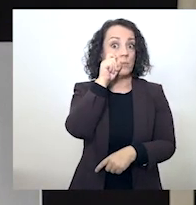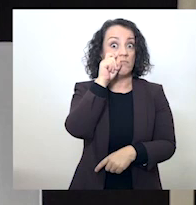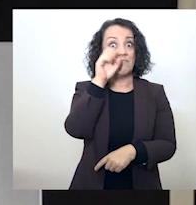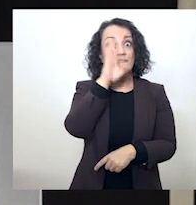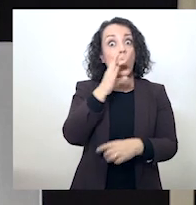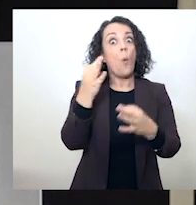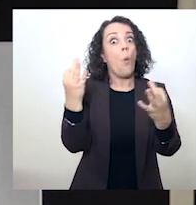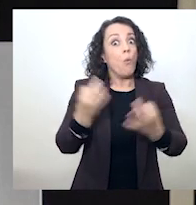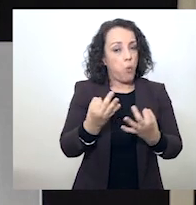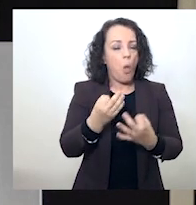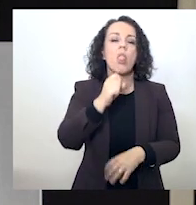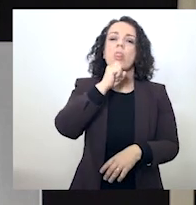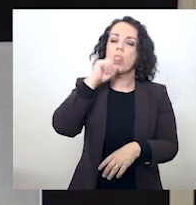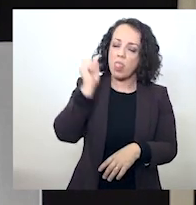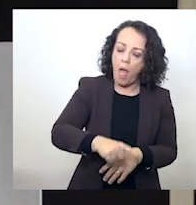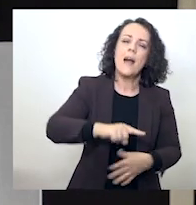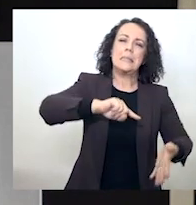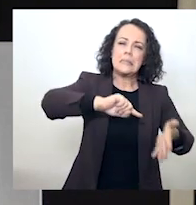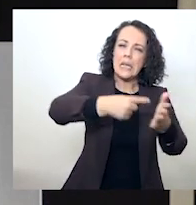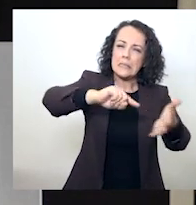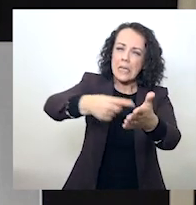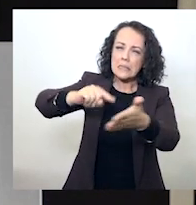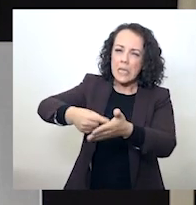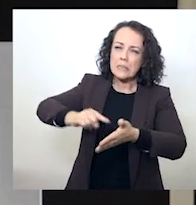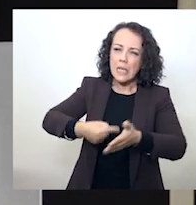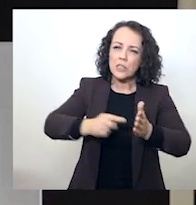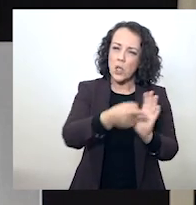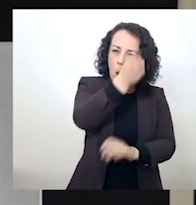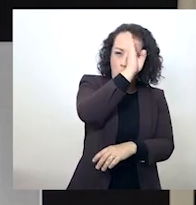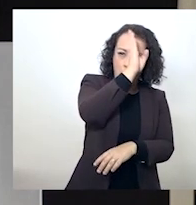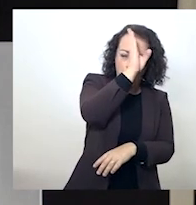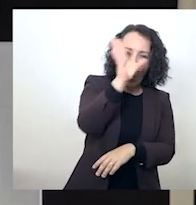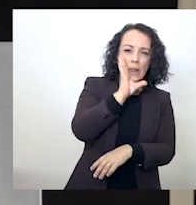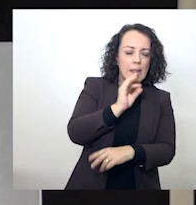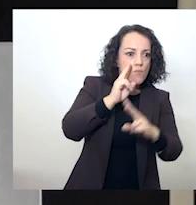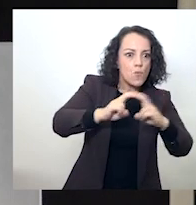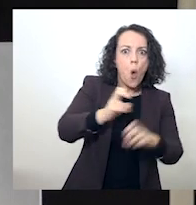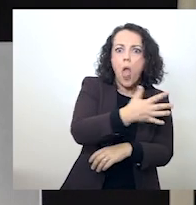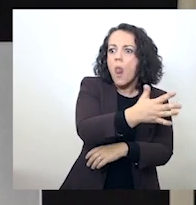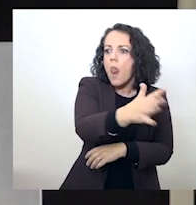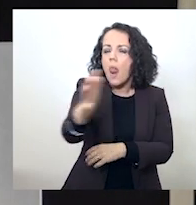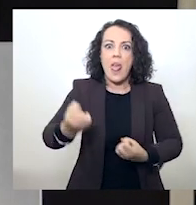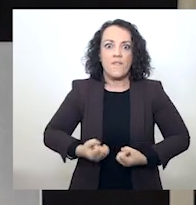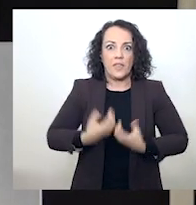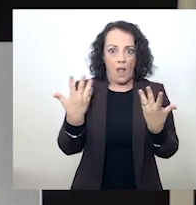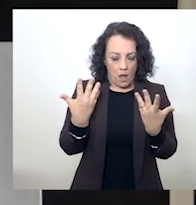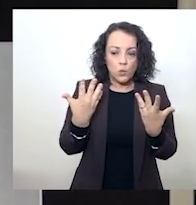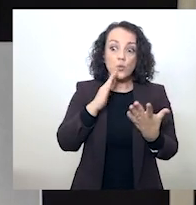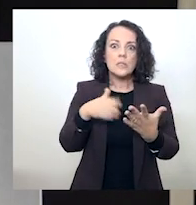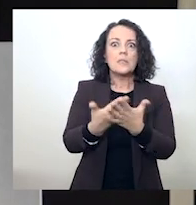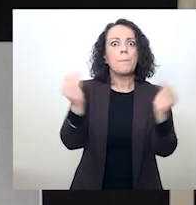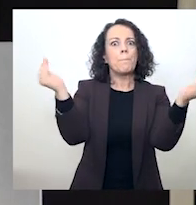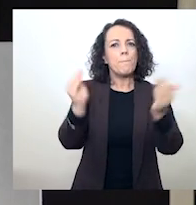viável testar a tempo e rastrear os possíveis infectados, diminuindo a